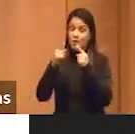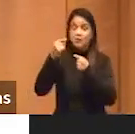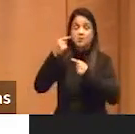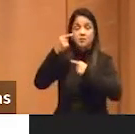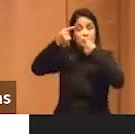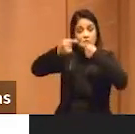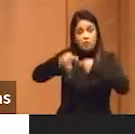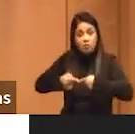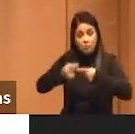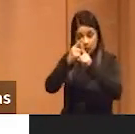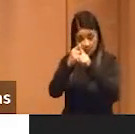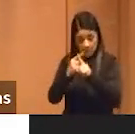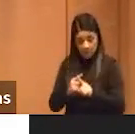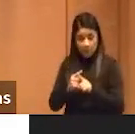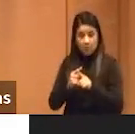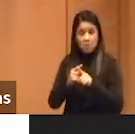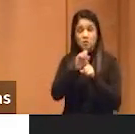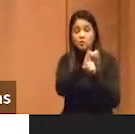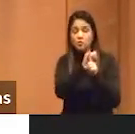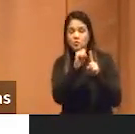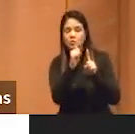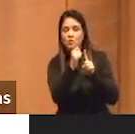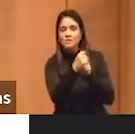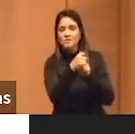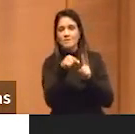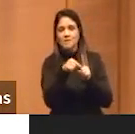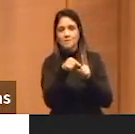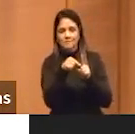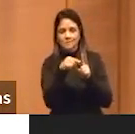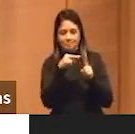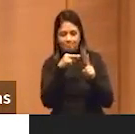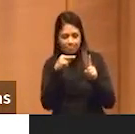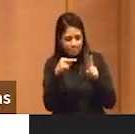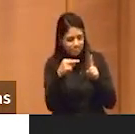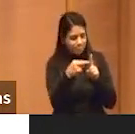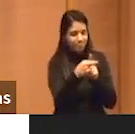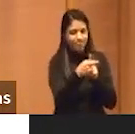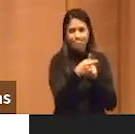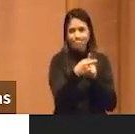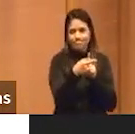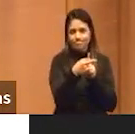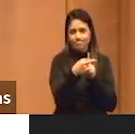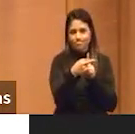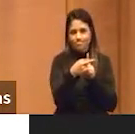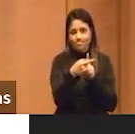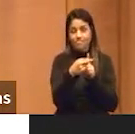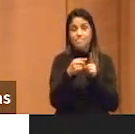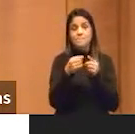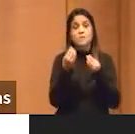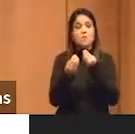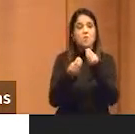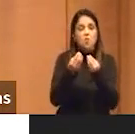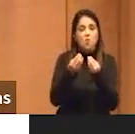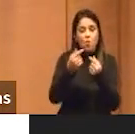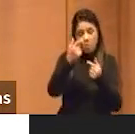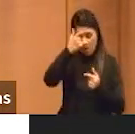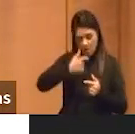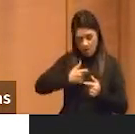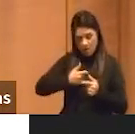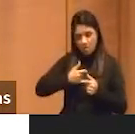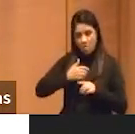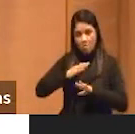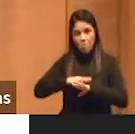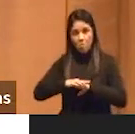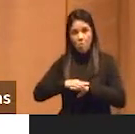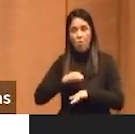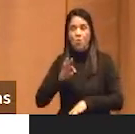política sobre a concepção de sociedade, a perspectiva de sociedade que a gente tem. E aí você vai daqueles como eu, o Gate